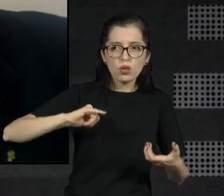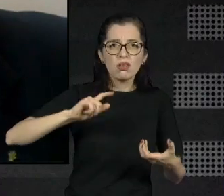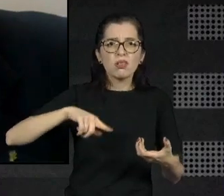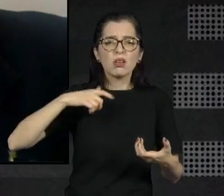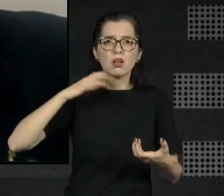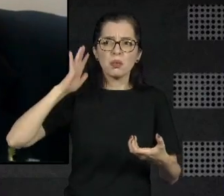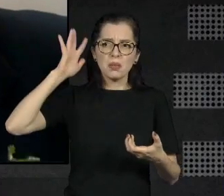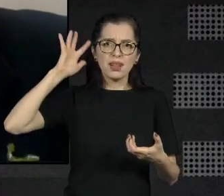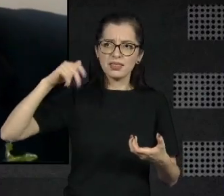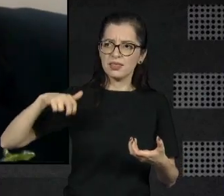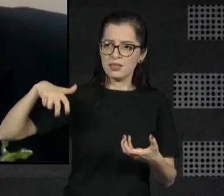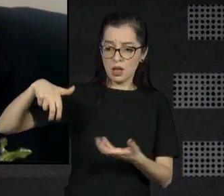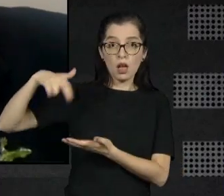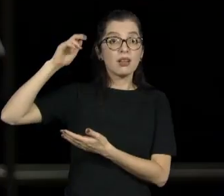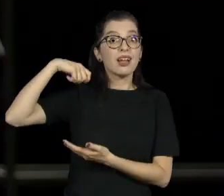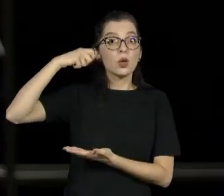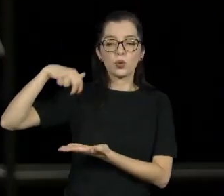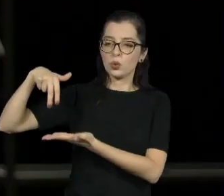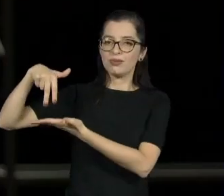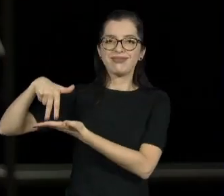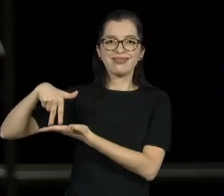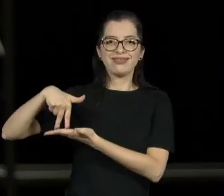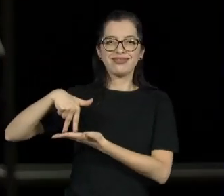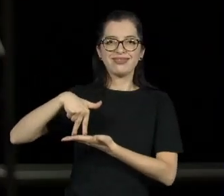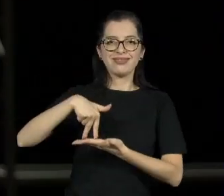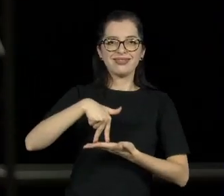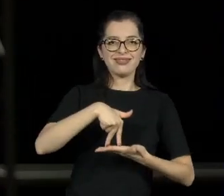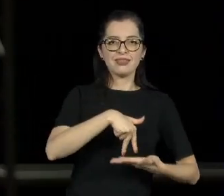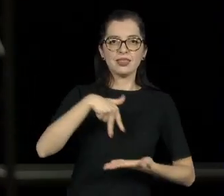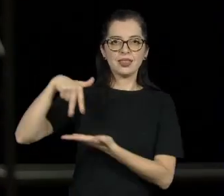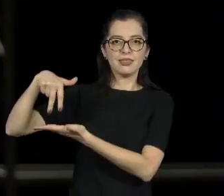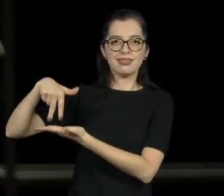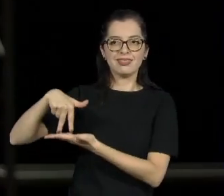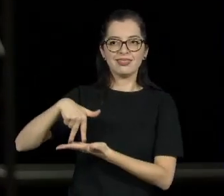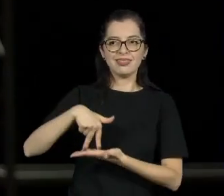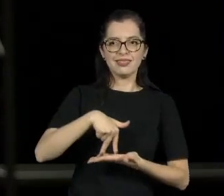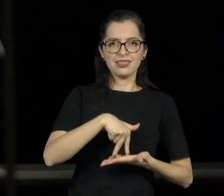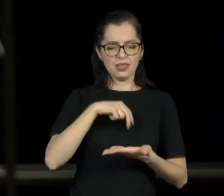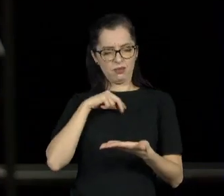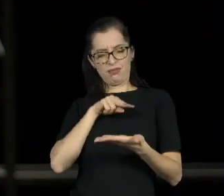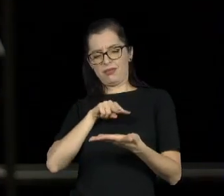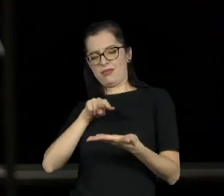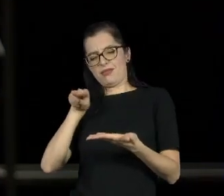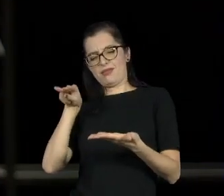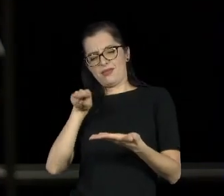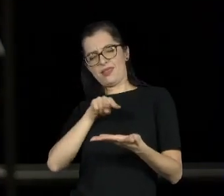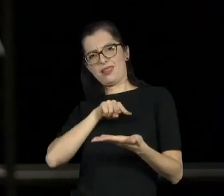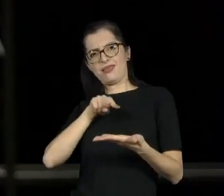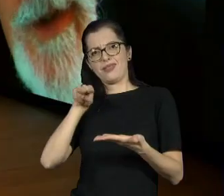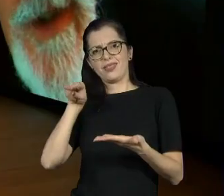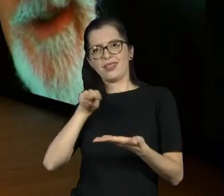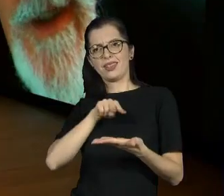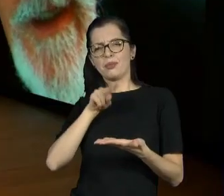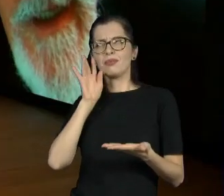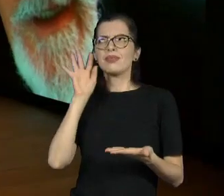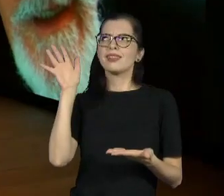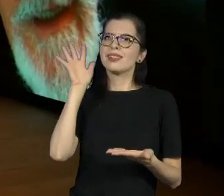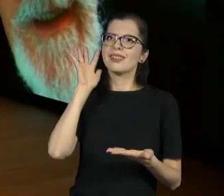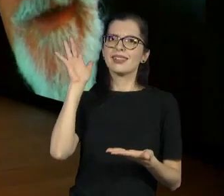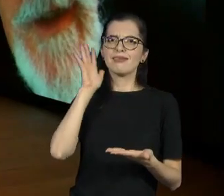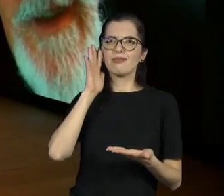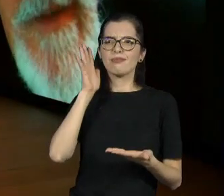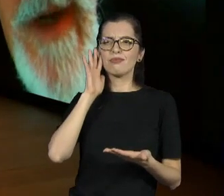Eu tenho essa imagem da vida, que a gente morava embora, engolido por aqueles degraus. Acabou. E eu fiz um testamento que eu deixei,